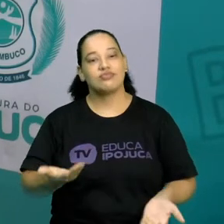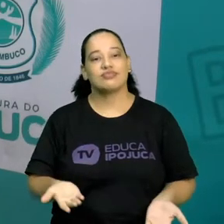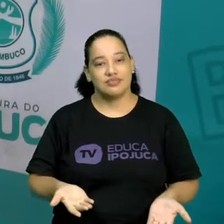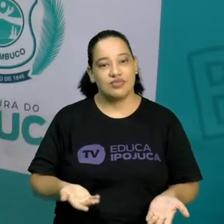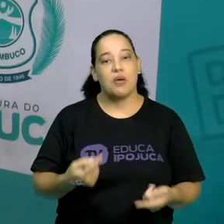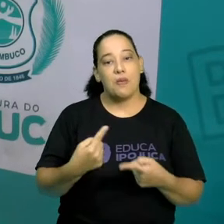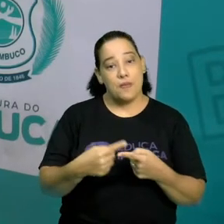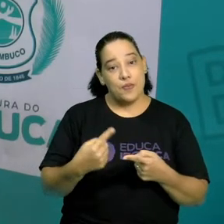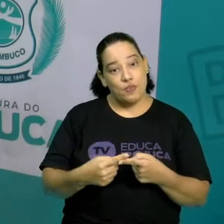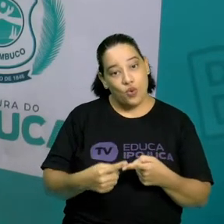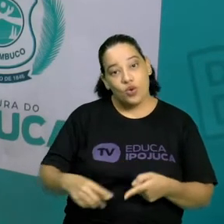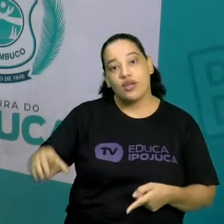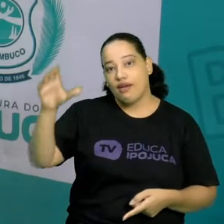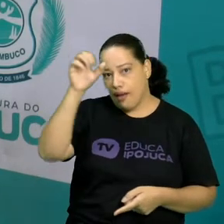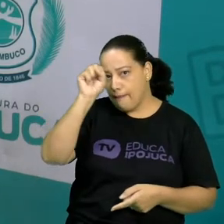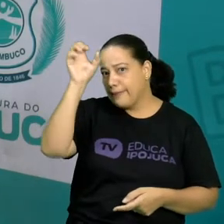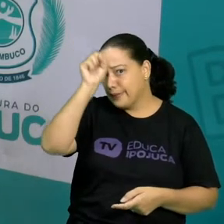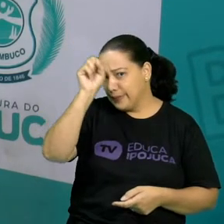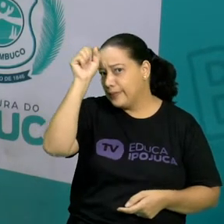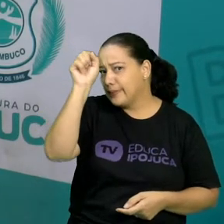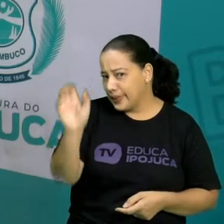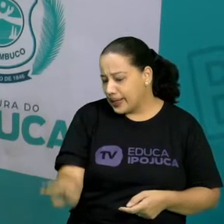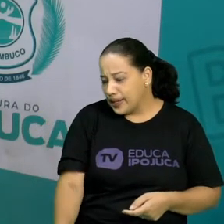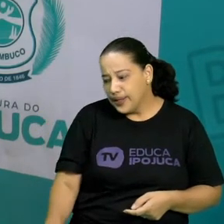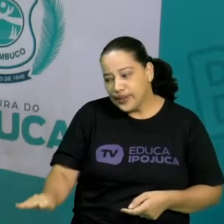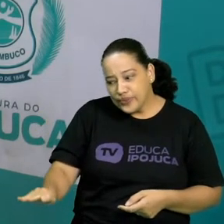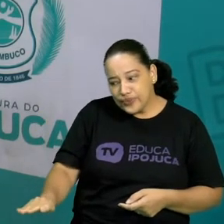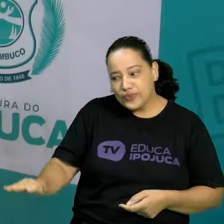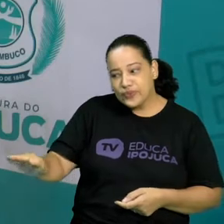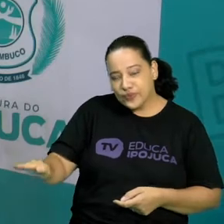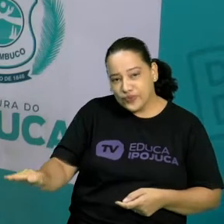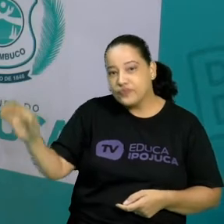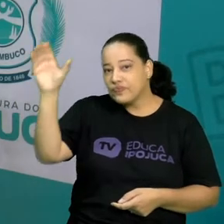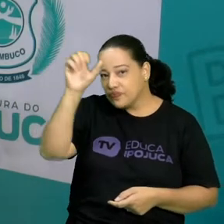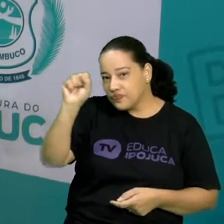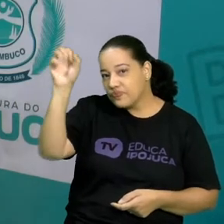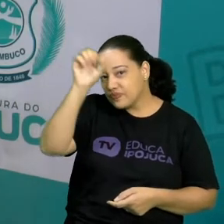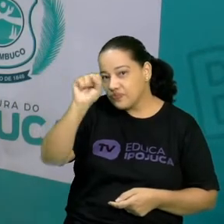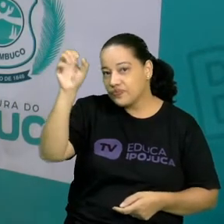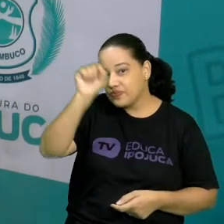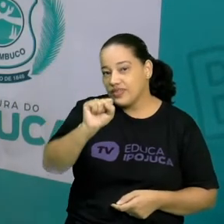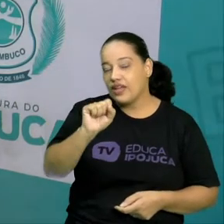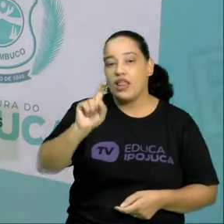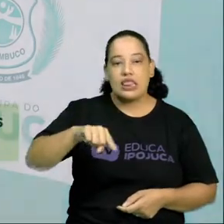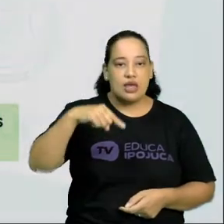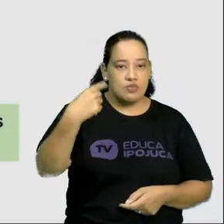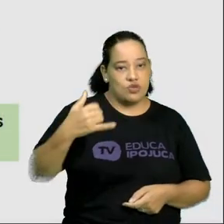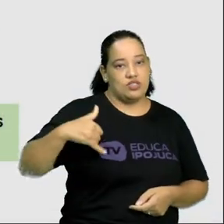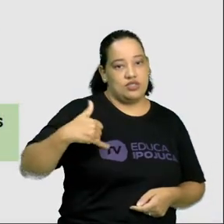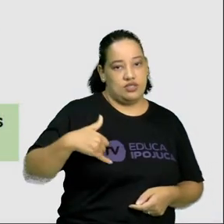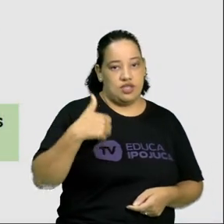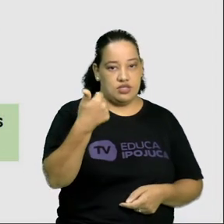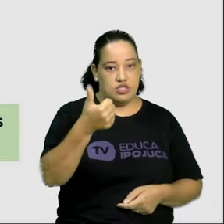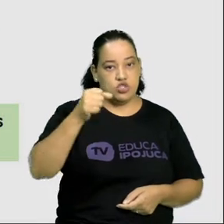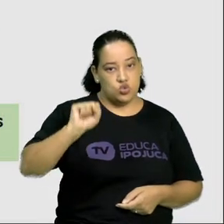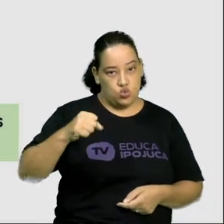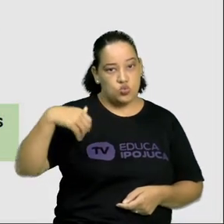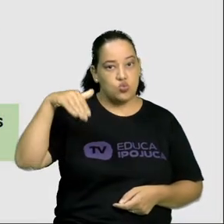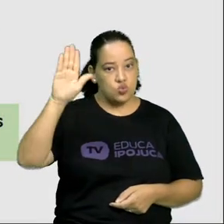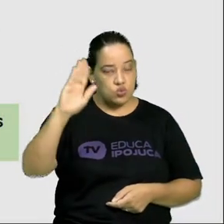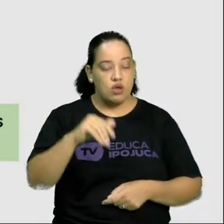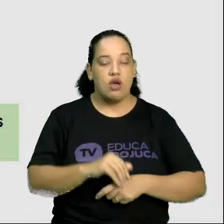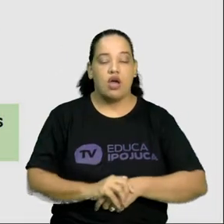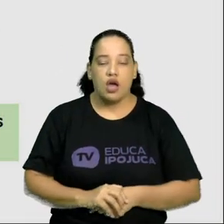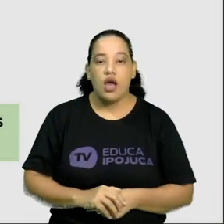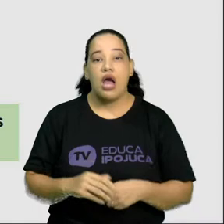essas coisas a gente aprende desde a nossa infância. E depois dos 18 anos de idade, as pessoas já